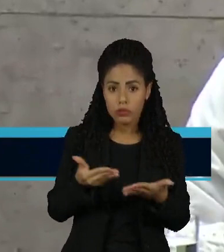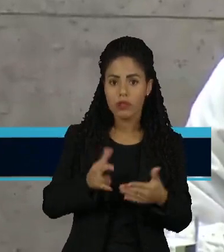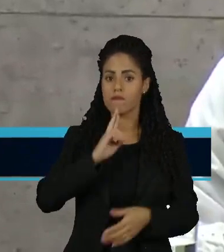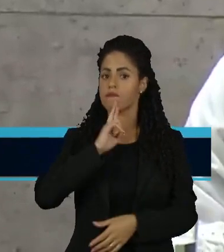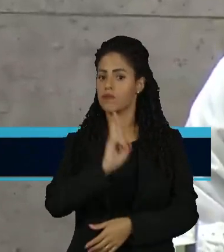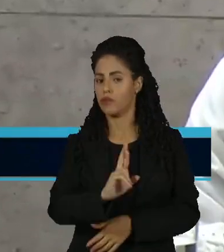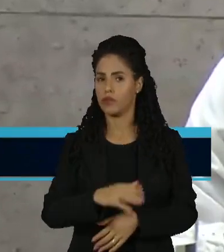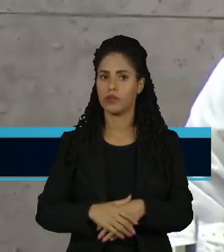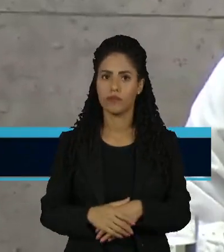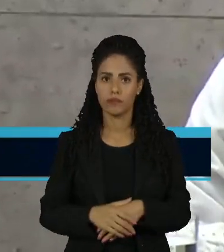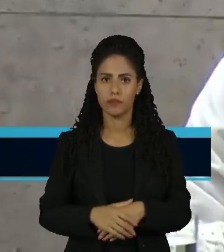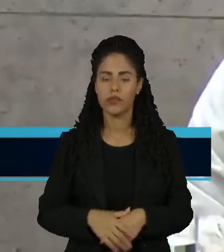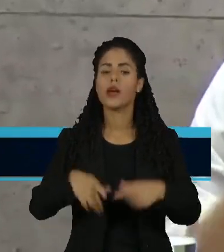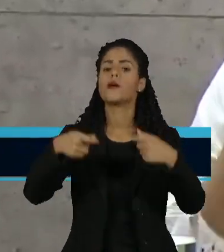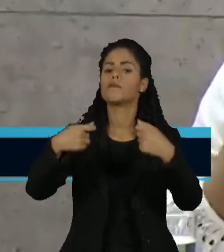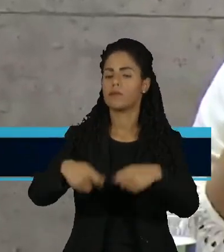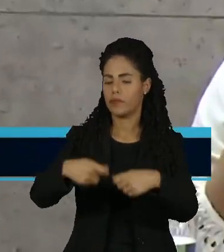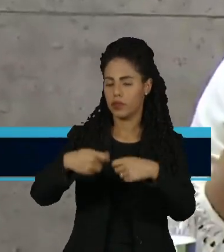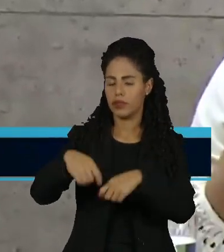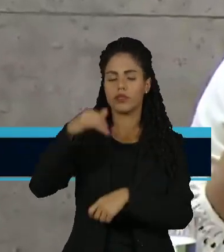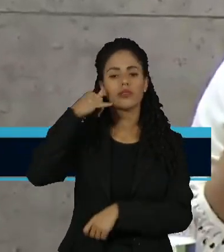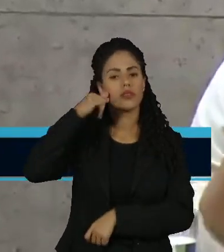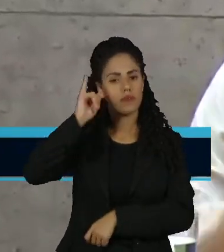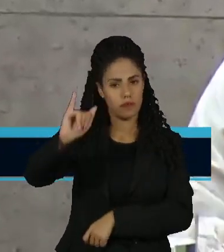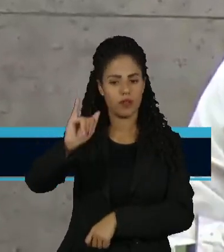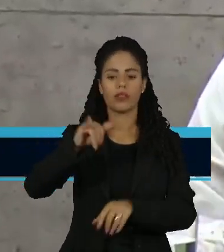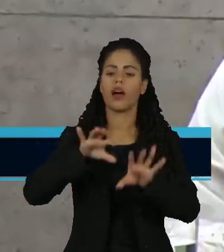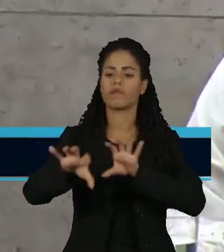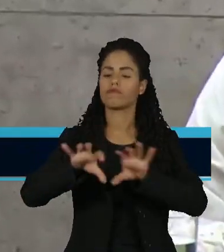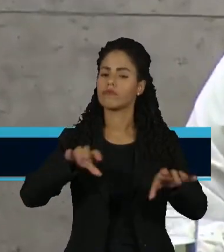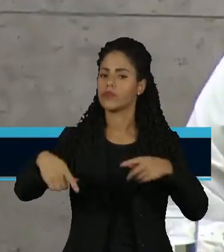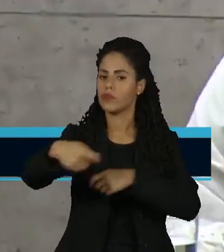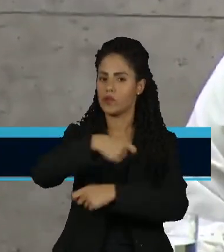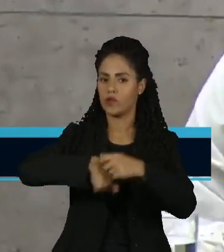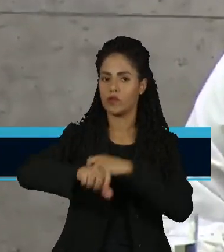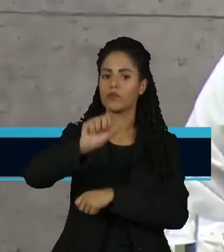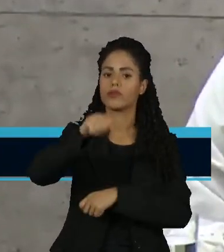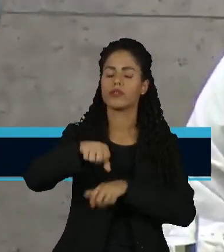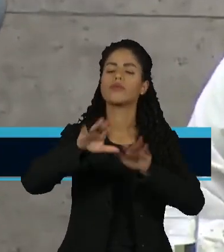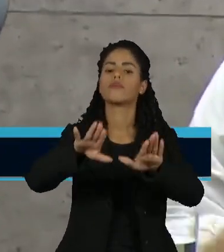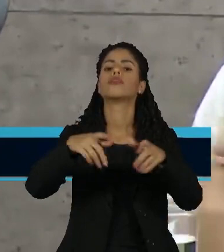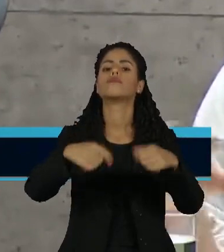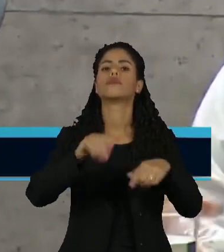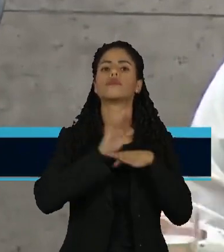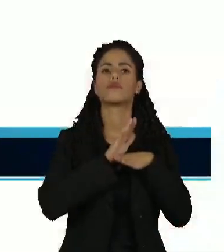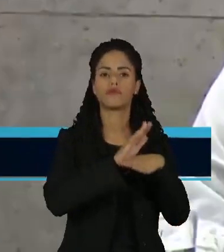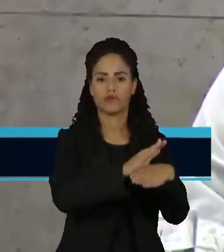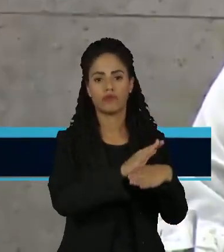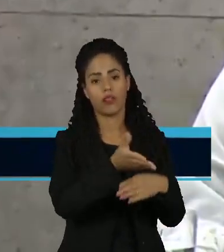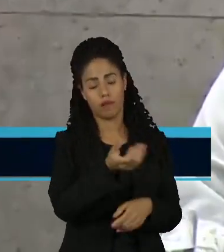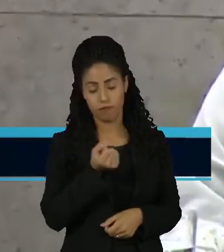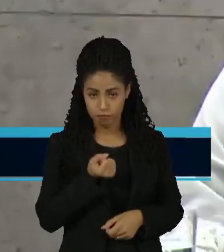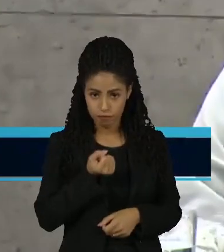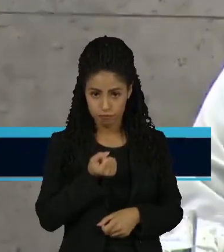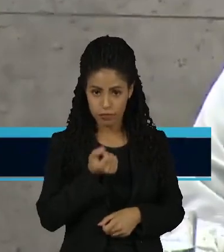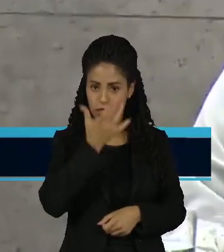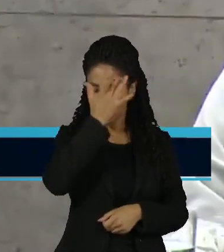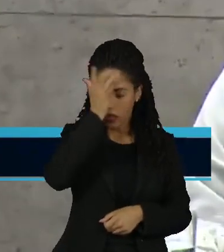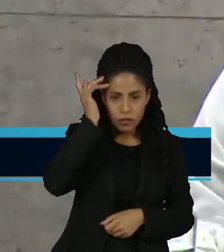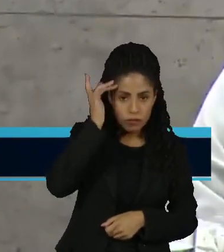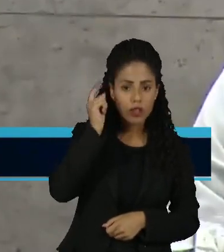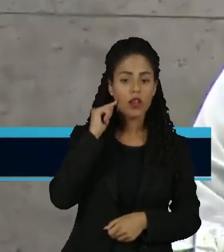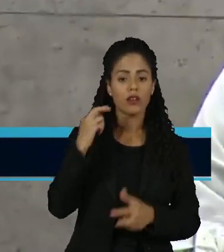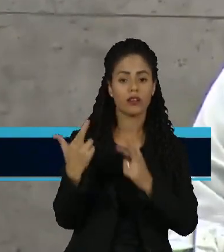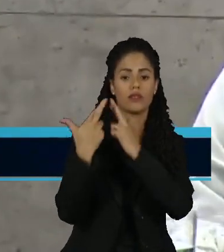respondeu. É preciso evitar o horror econômico, por certo, mas é preciso também evitar o horror jurídico. Portanto, a